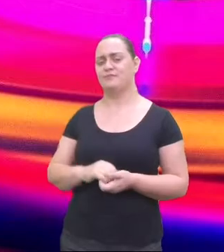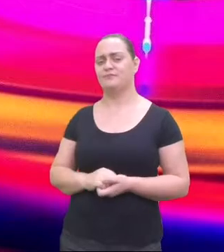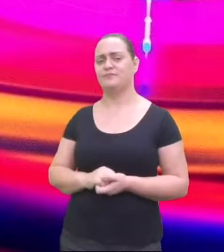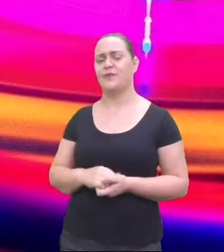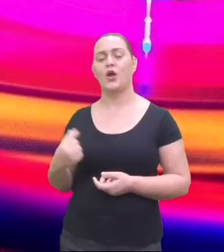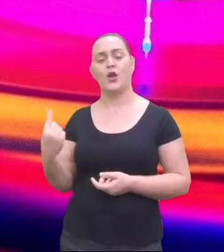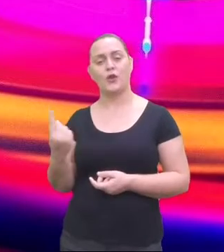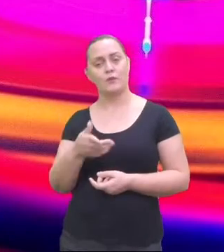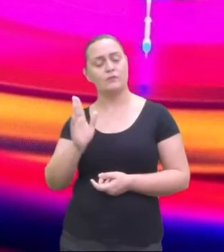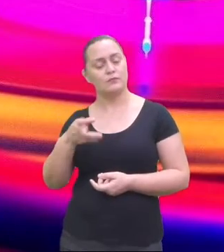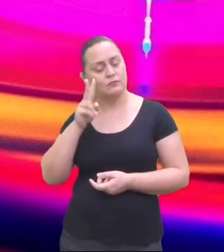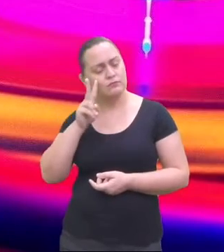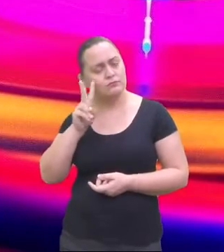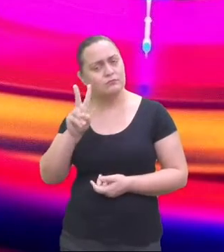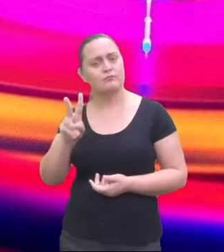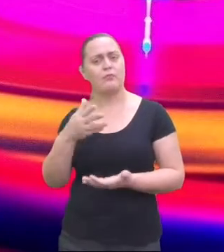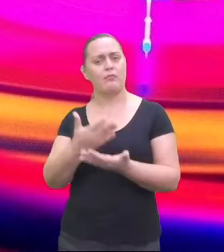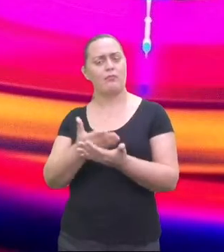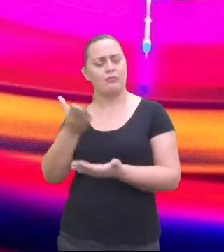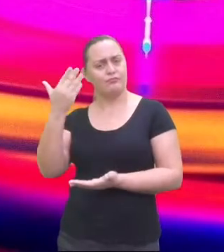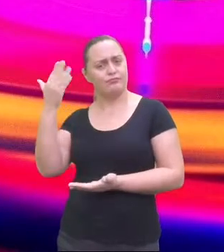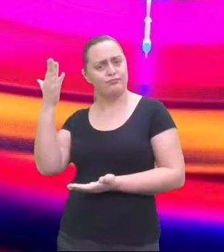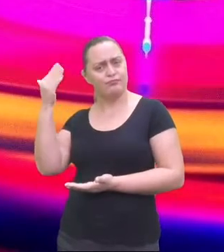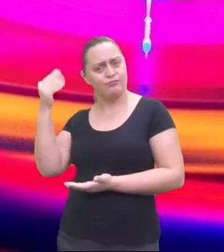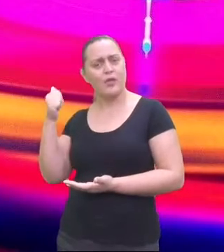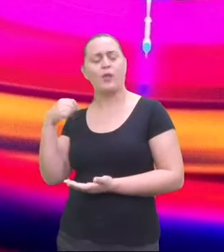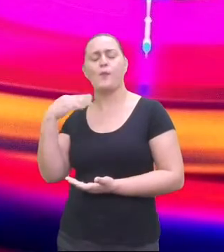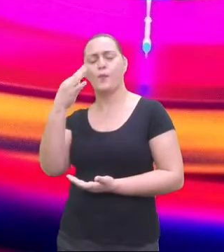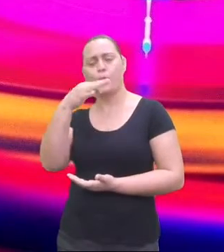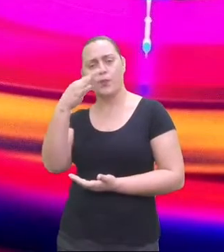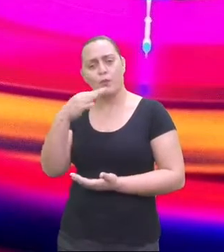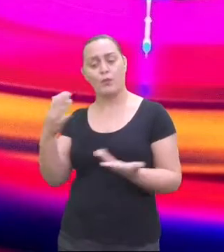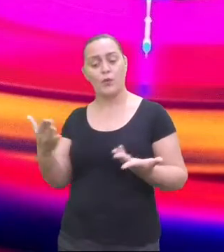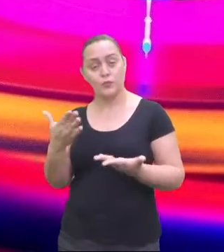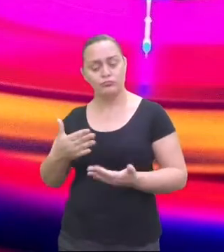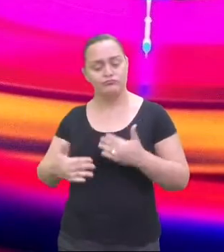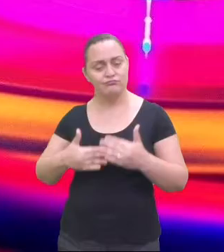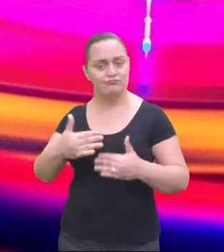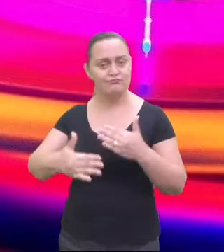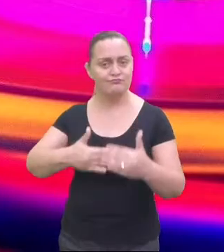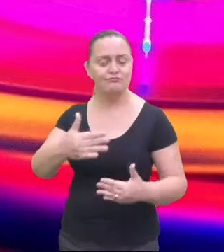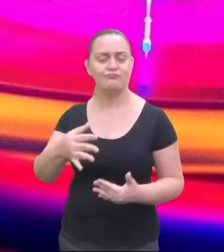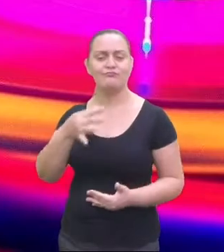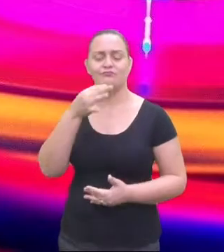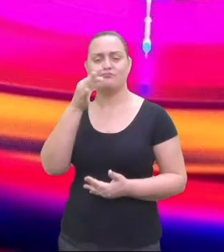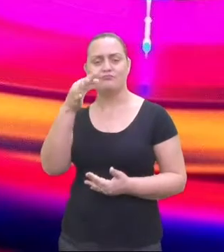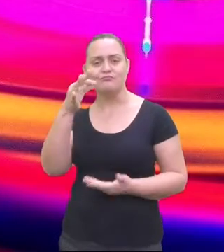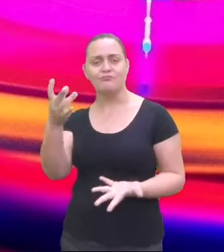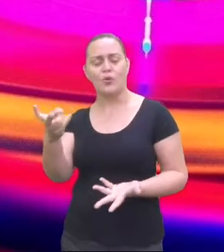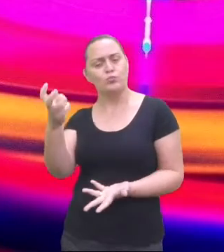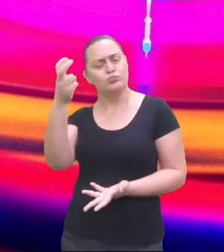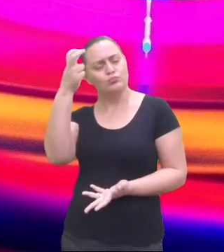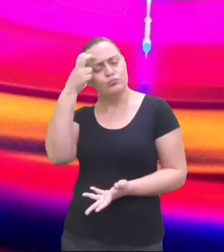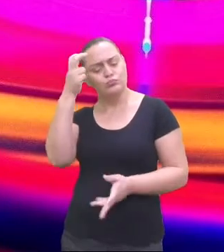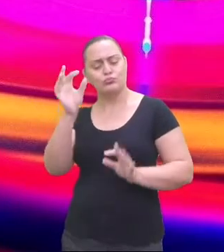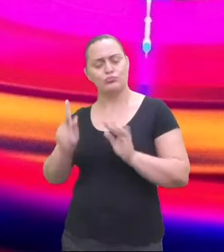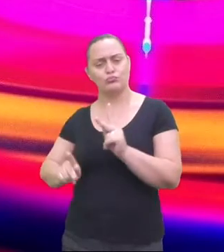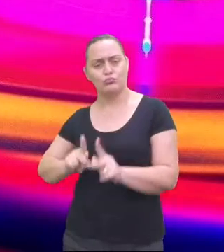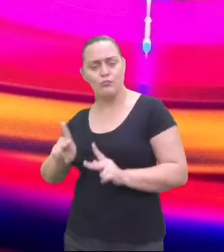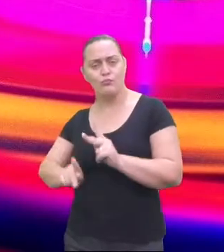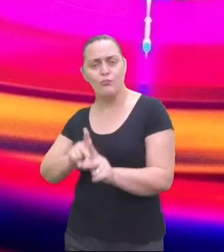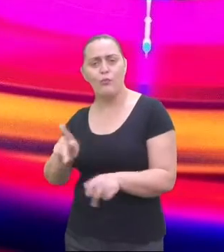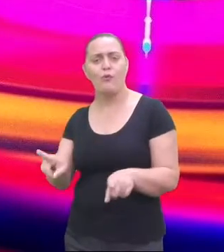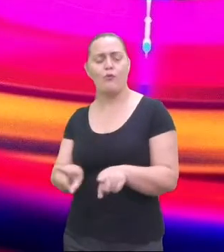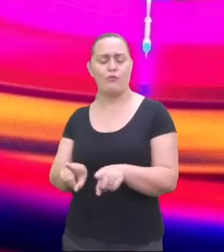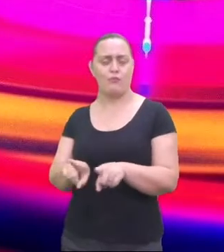outras aulas anteriores sobre música e hoje nós vamos continuar falando de música, da cultura de um povo, a música tradicional.